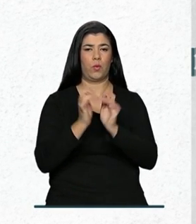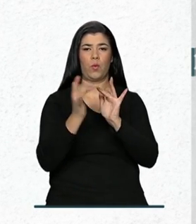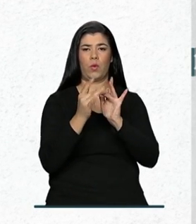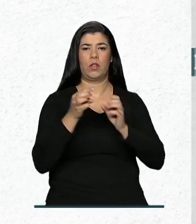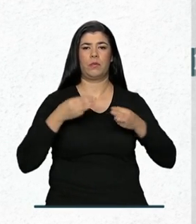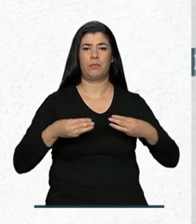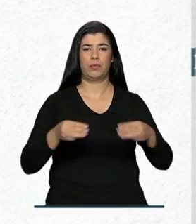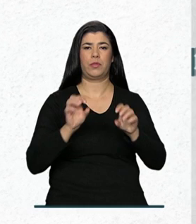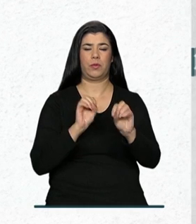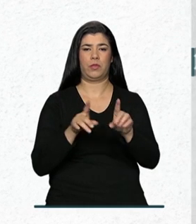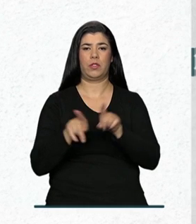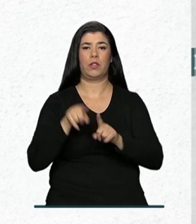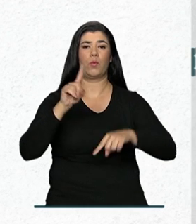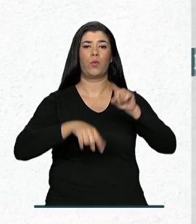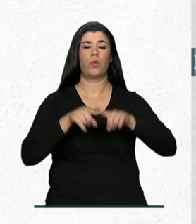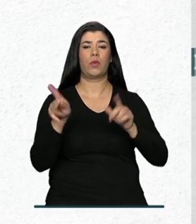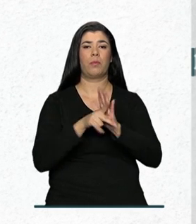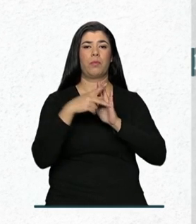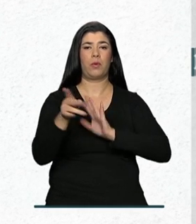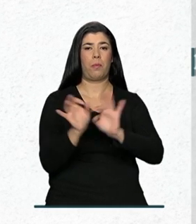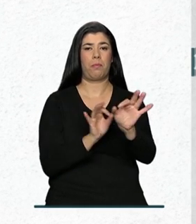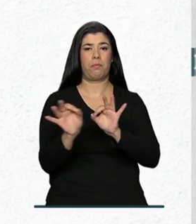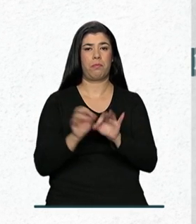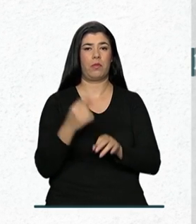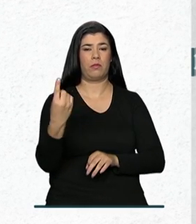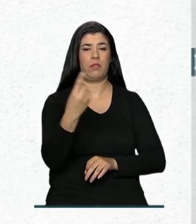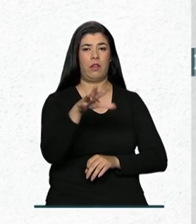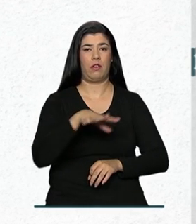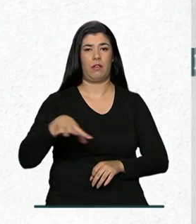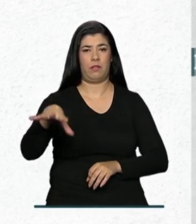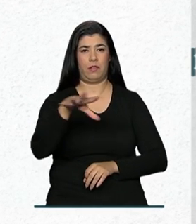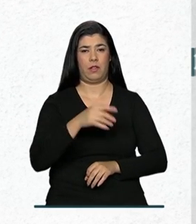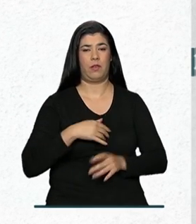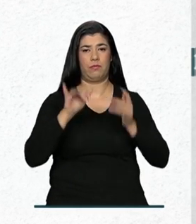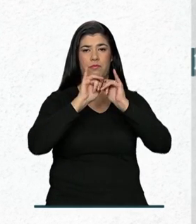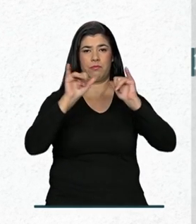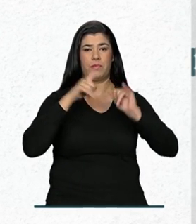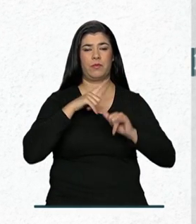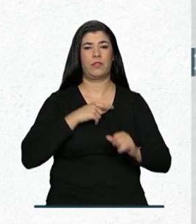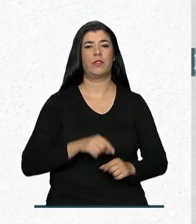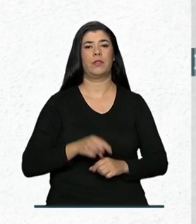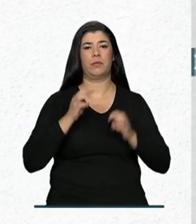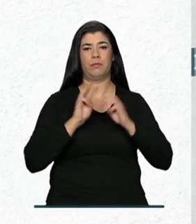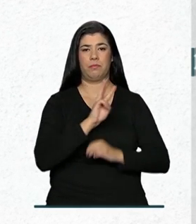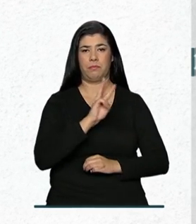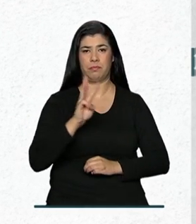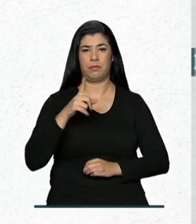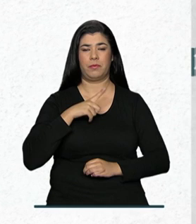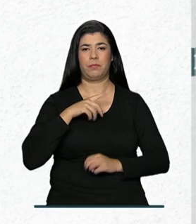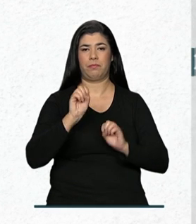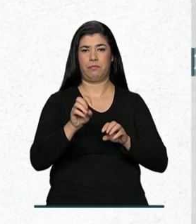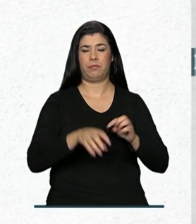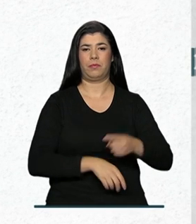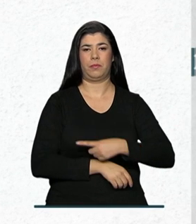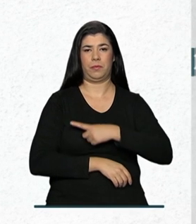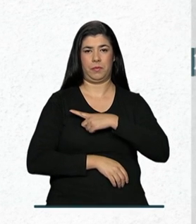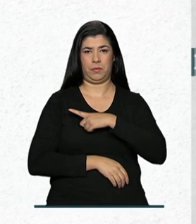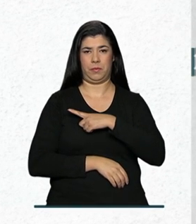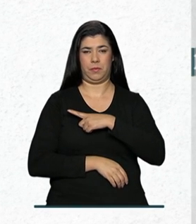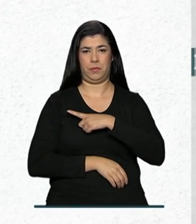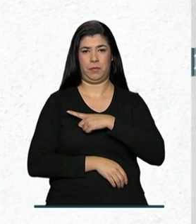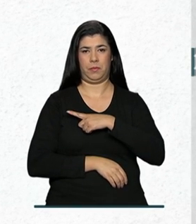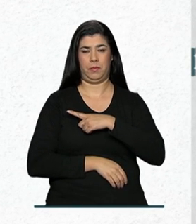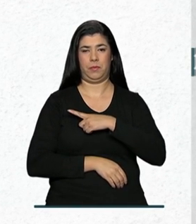da Educação terão como instrumento os planos de cada unidade. Informações no portal do Ministério da Educação em portal